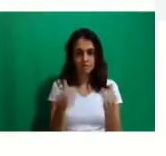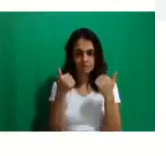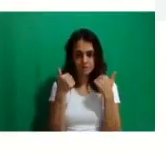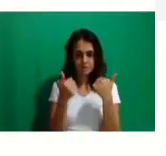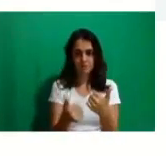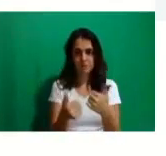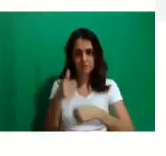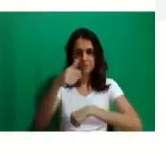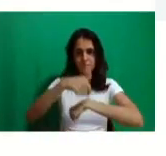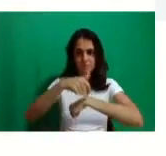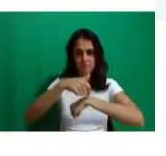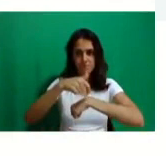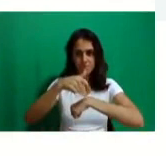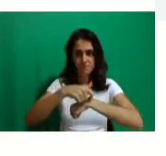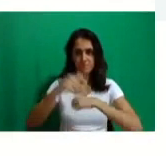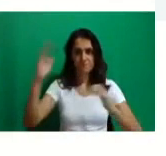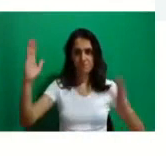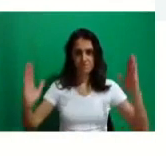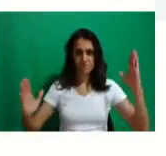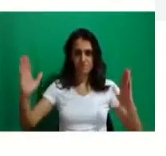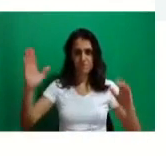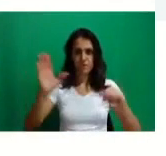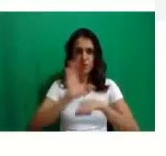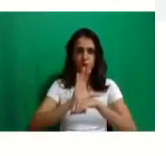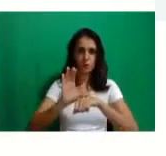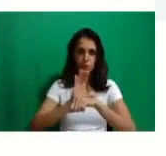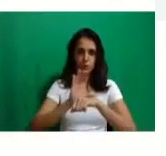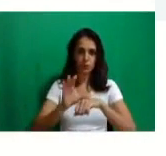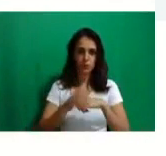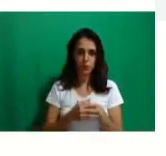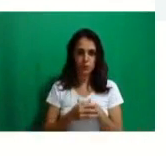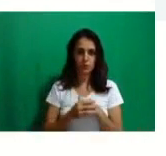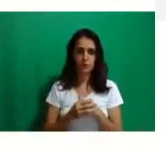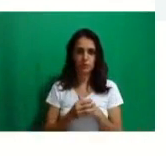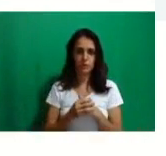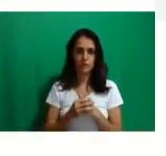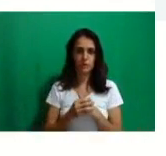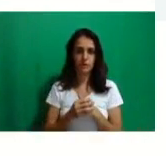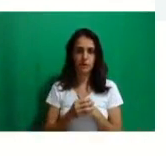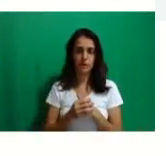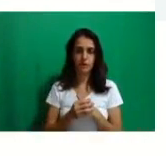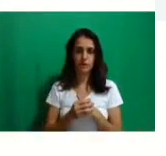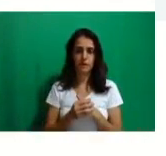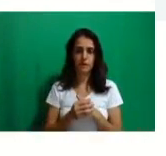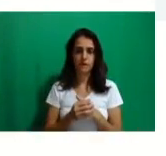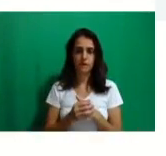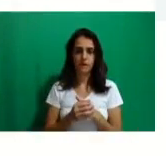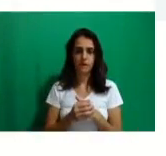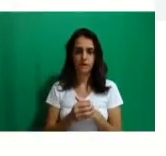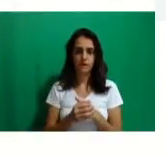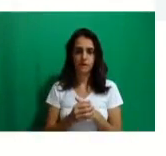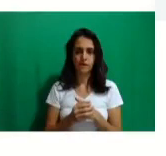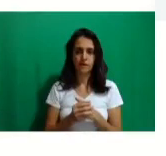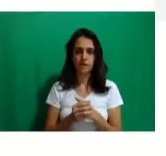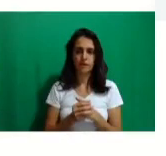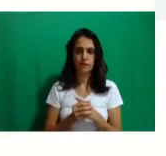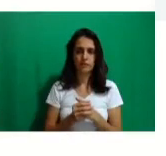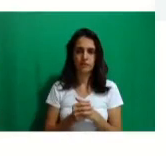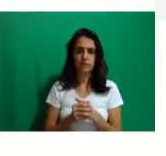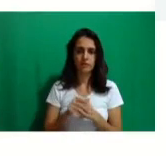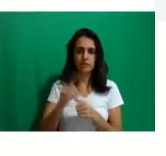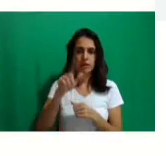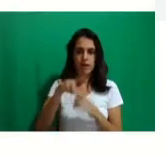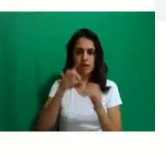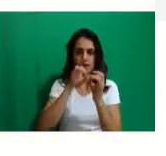integralização do curso. Nosso curso é o turno, né? Quando a fala do turno, o nosso curso é a distância.